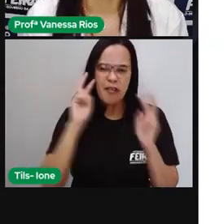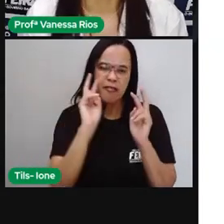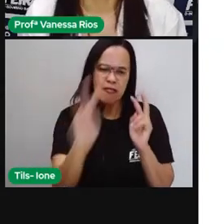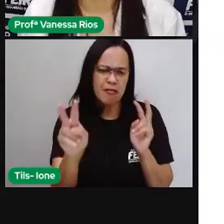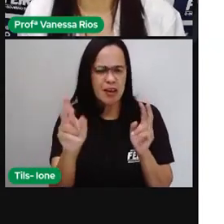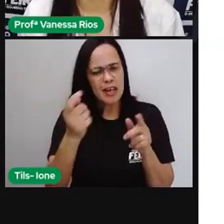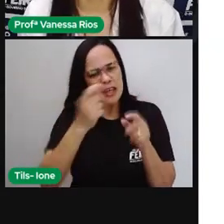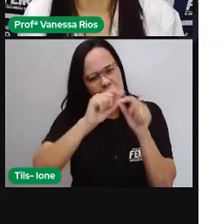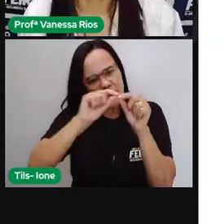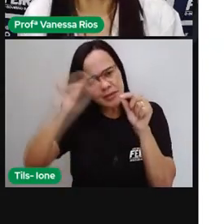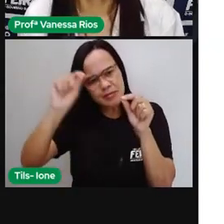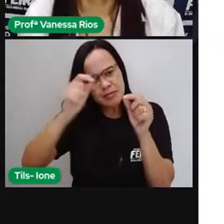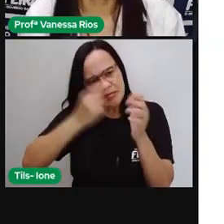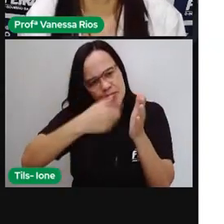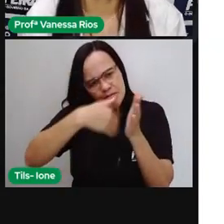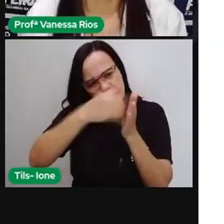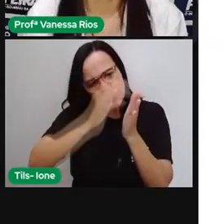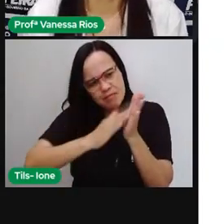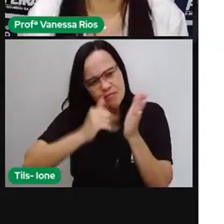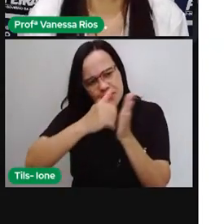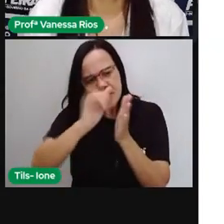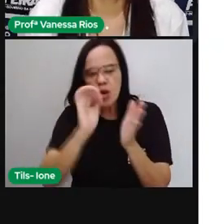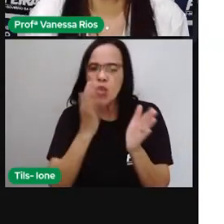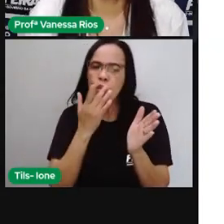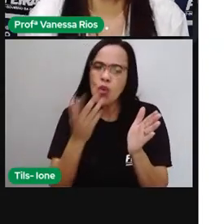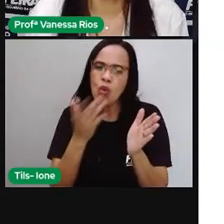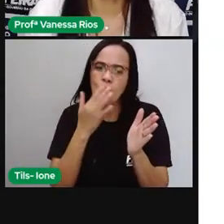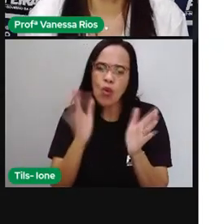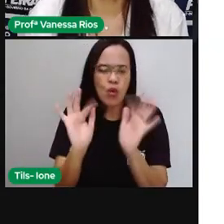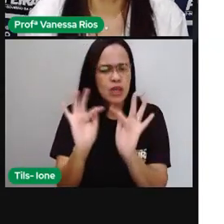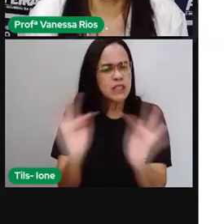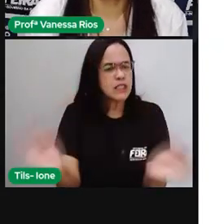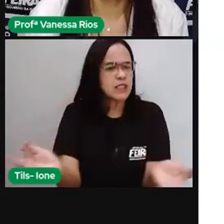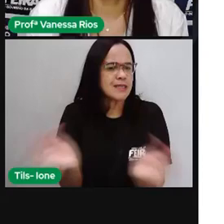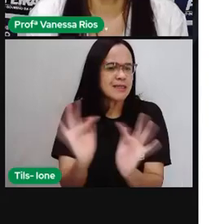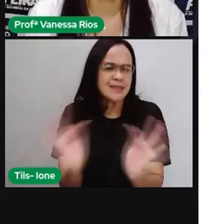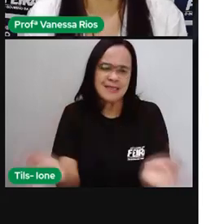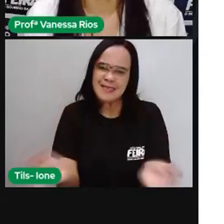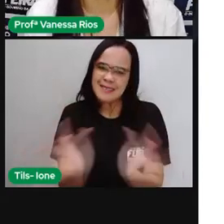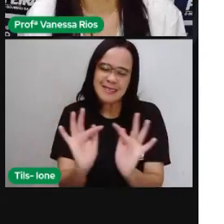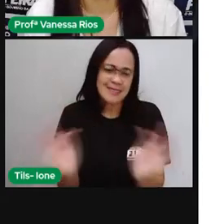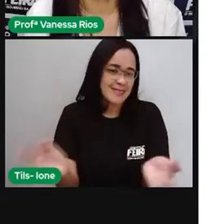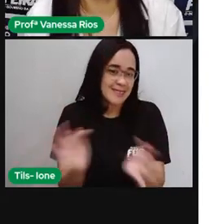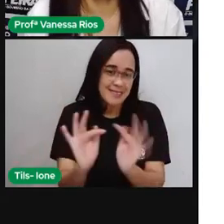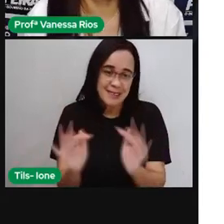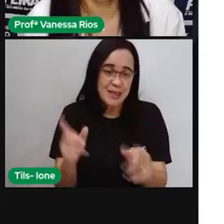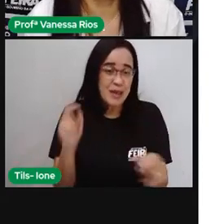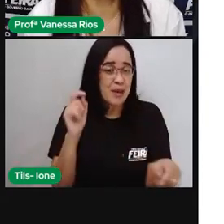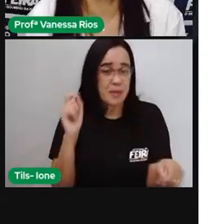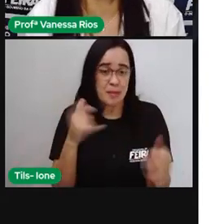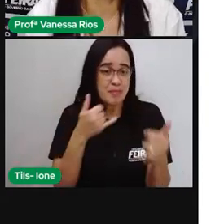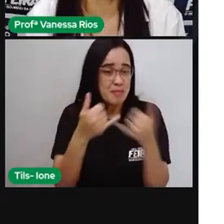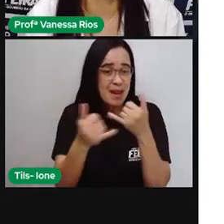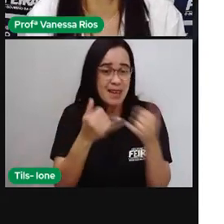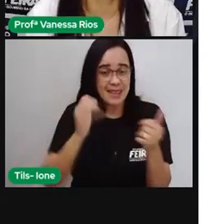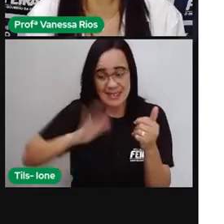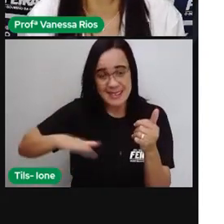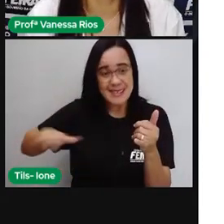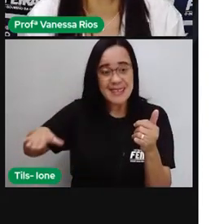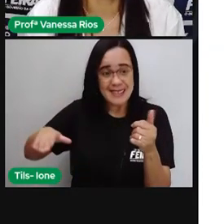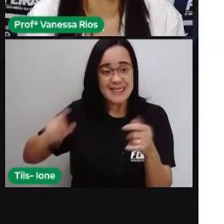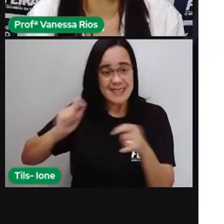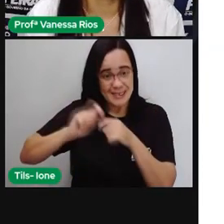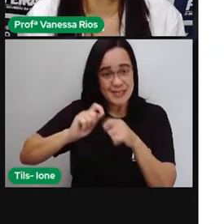né, a utilização das cores e essa simbologia, parecendo aí que os desenhos foram feitos aí por uma criança.